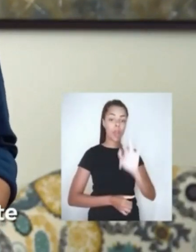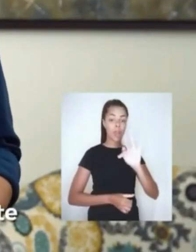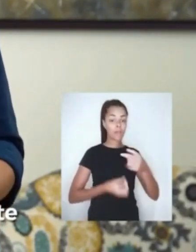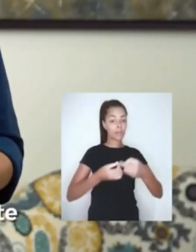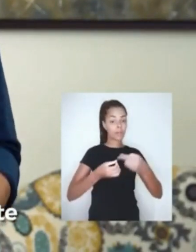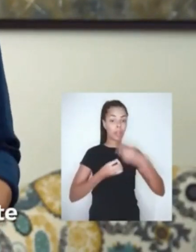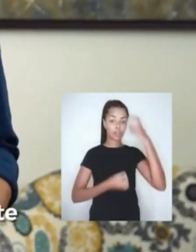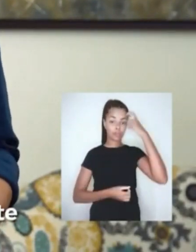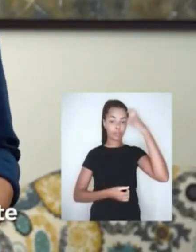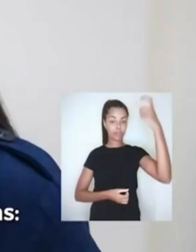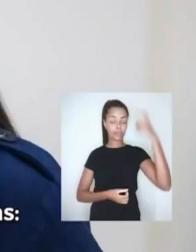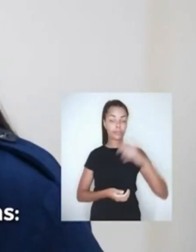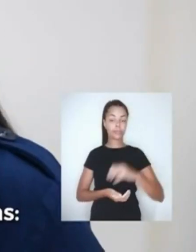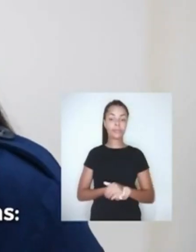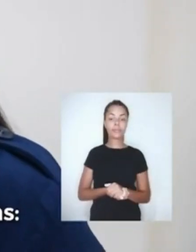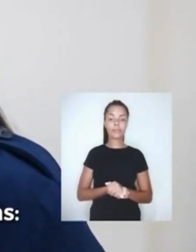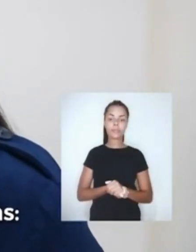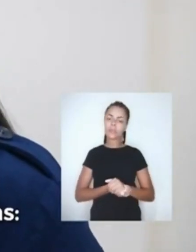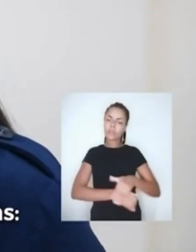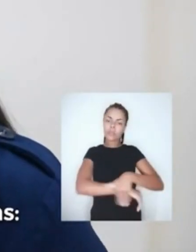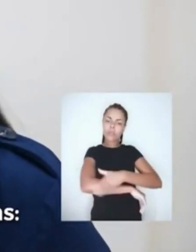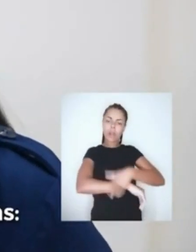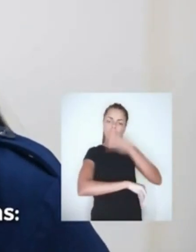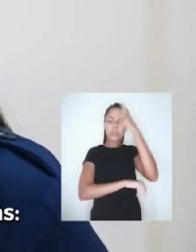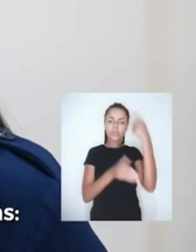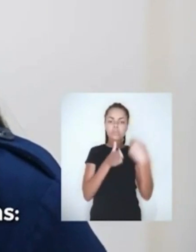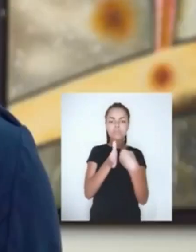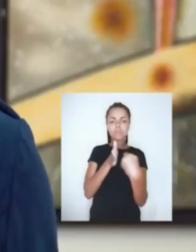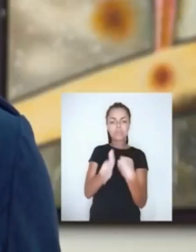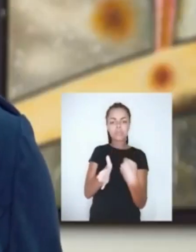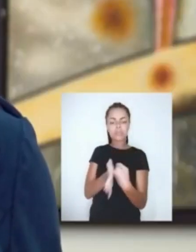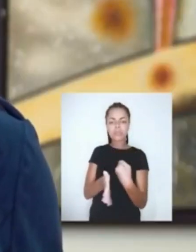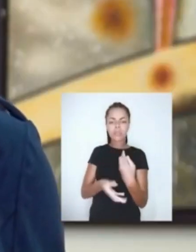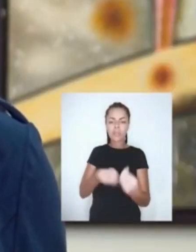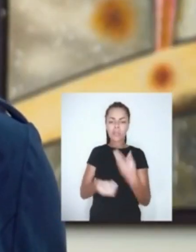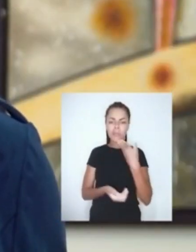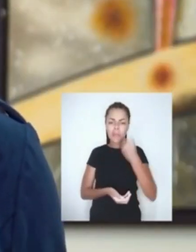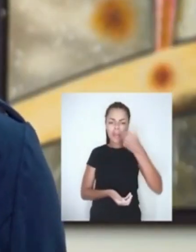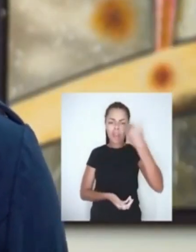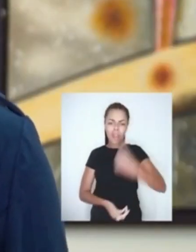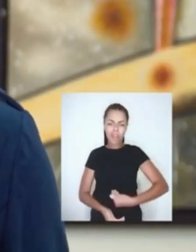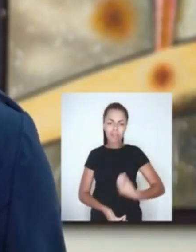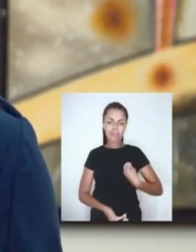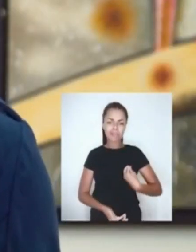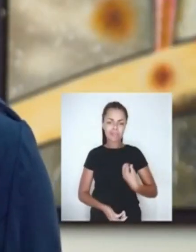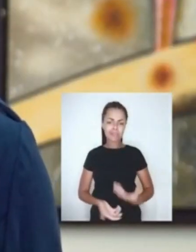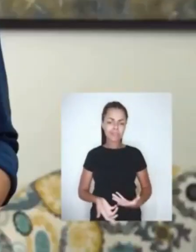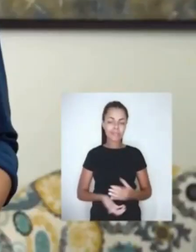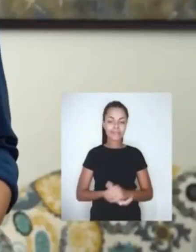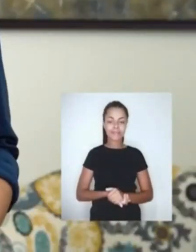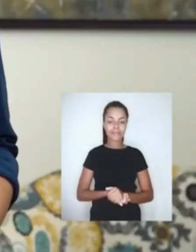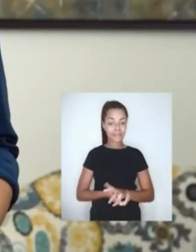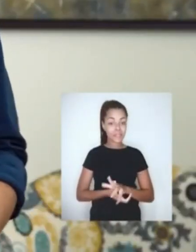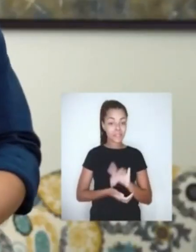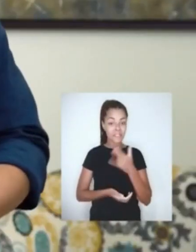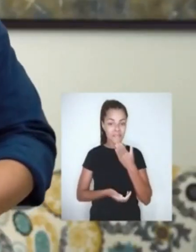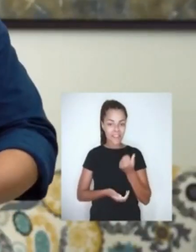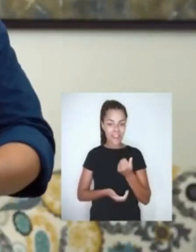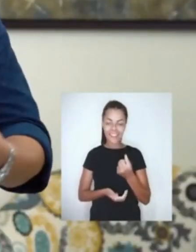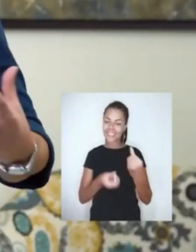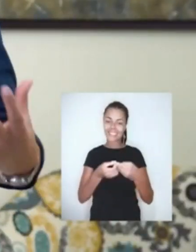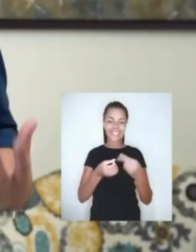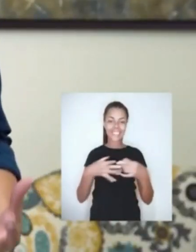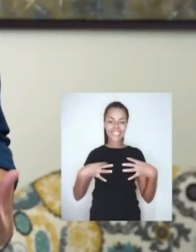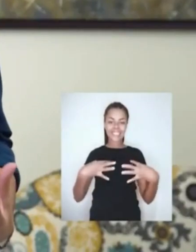Fora uma cidade inteligente. E as pessoas me perguntaram nas ruas. Ione, como é que isso vai melhorar a minha vida? Vai melhorar a